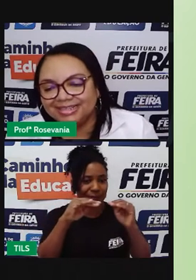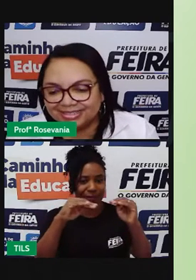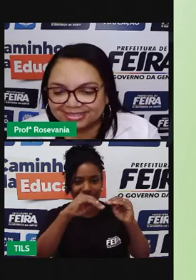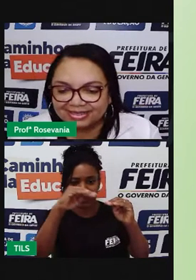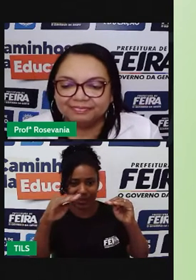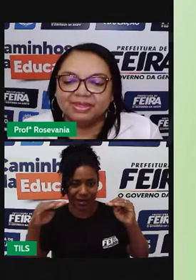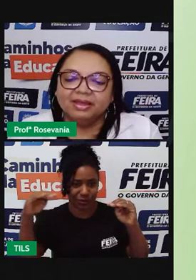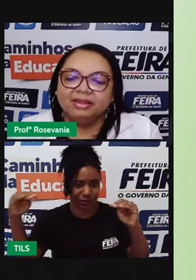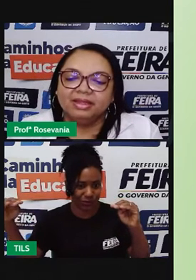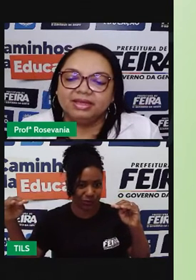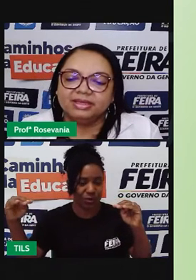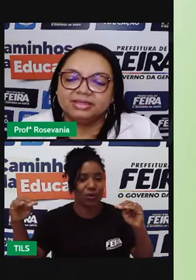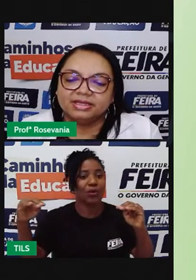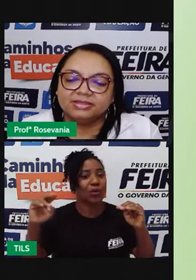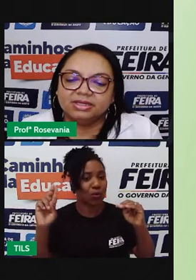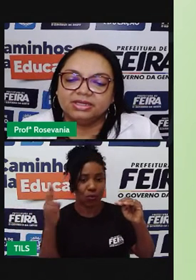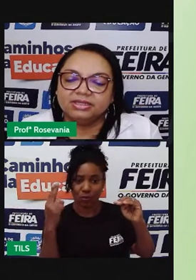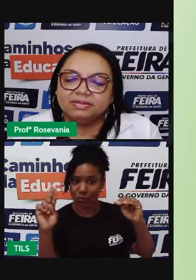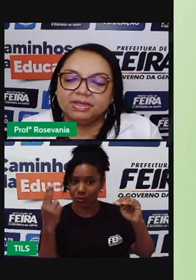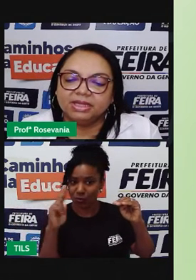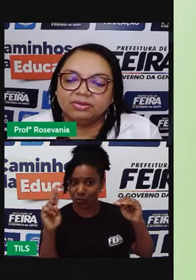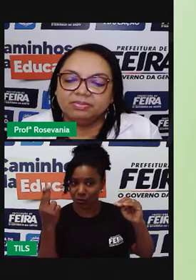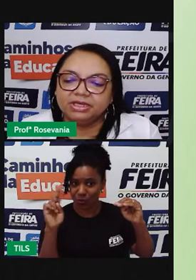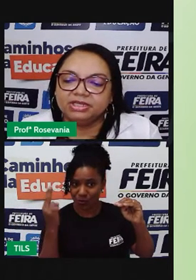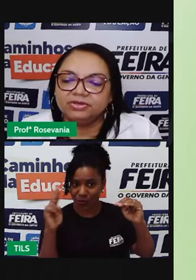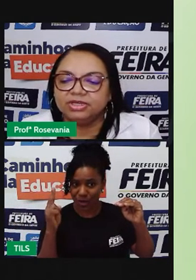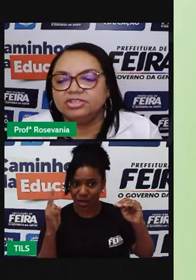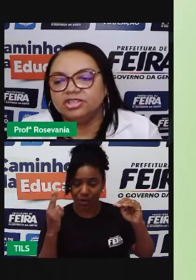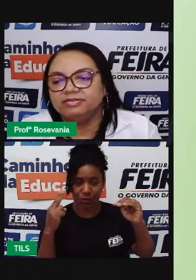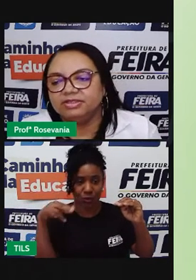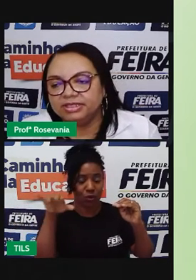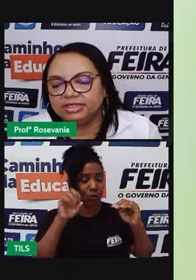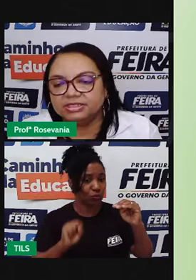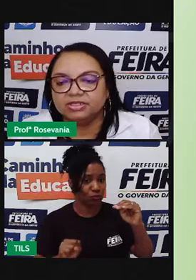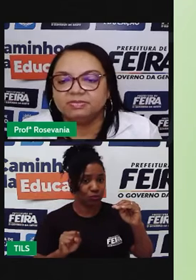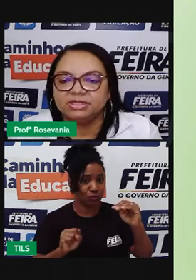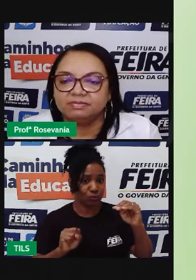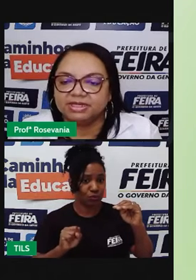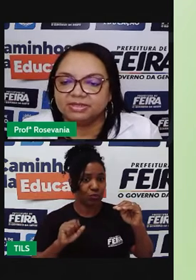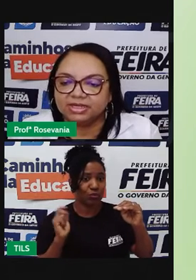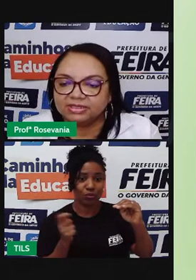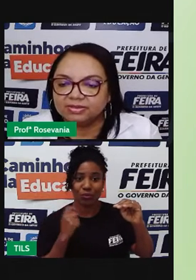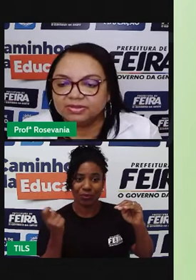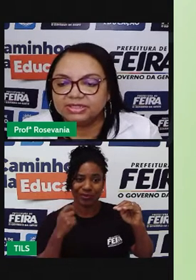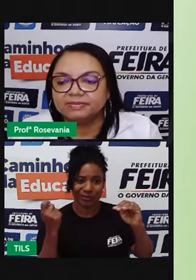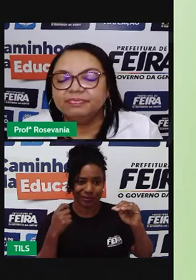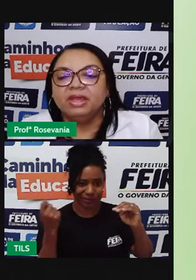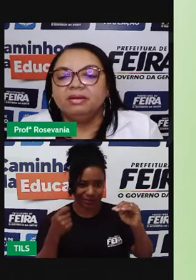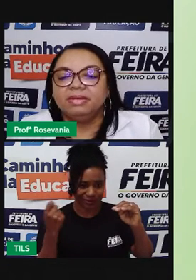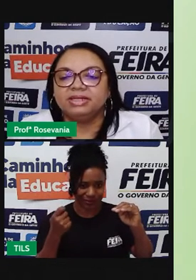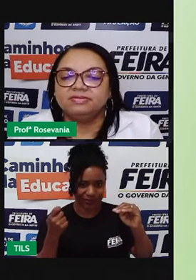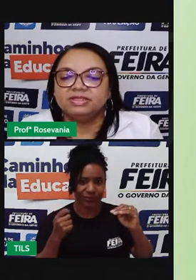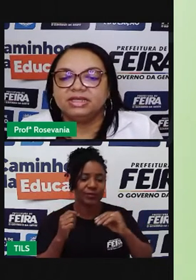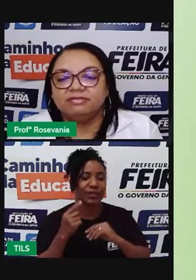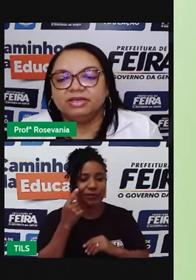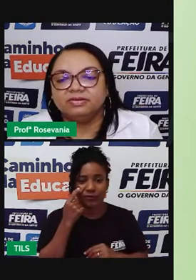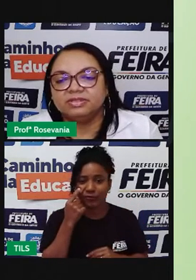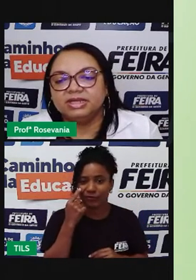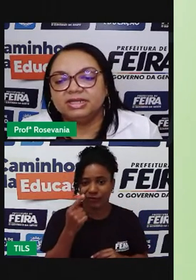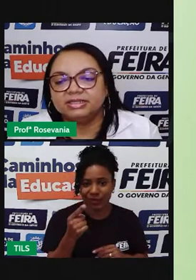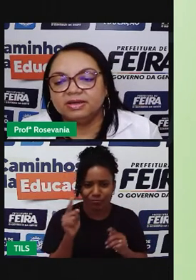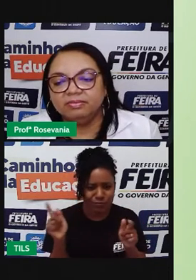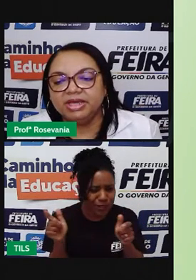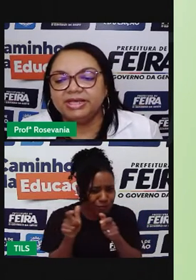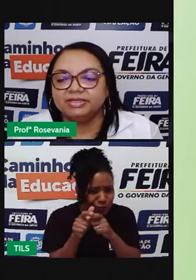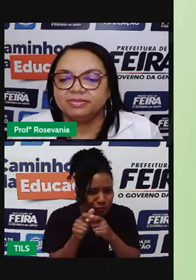o Grandense, né, que é essa questão aqui desse Planalto pequenininho, que a gente está vendo aí, são as principais alterações. Mas, se você levar em